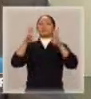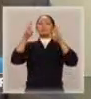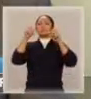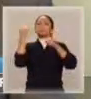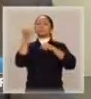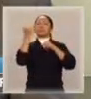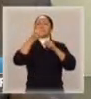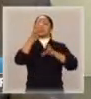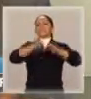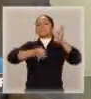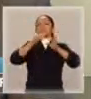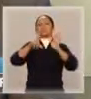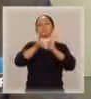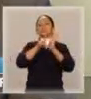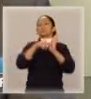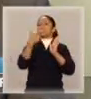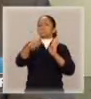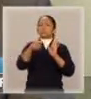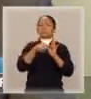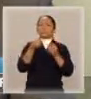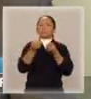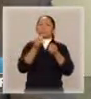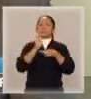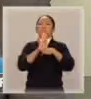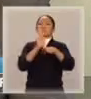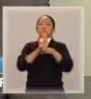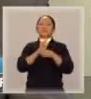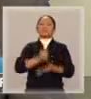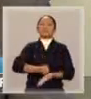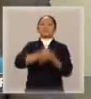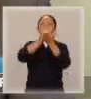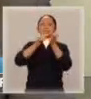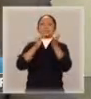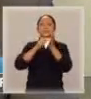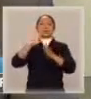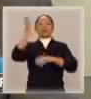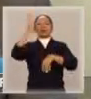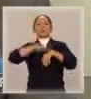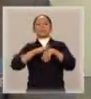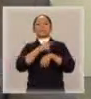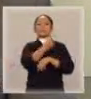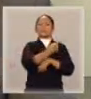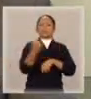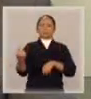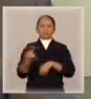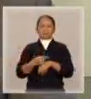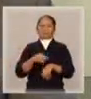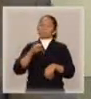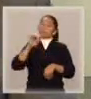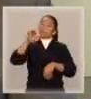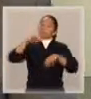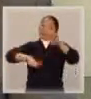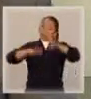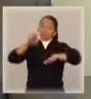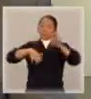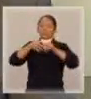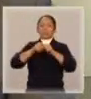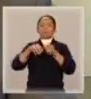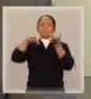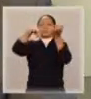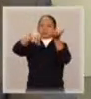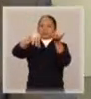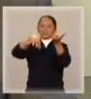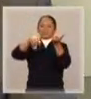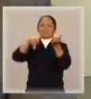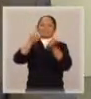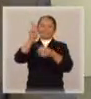não tem uma legislação para poder amparar as decisões. Depende do Congresso Nacional? Depende muito, quase que